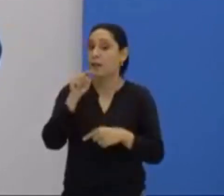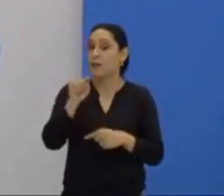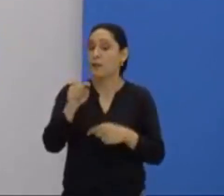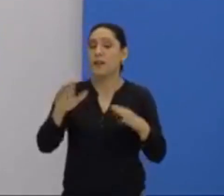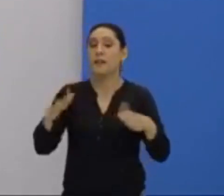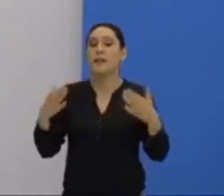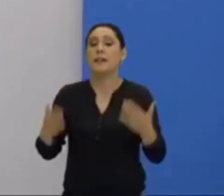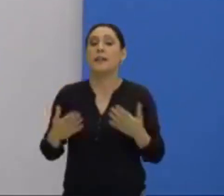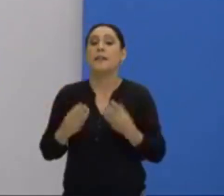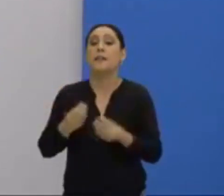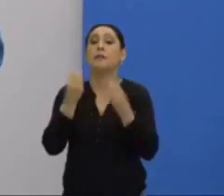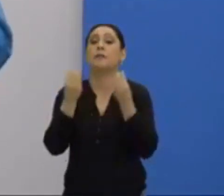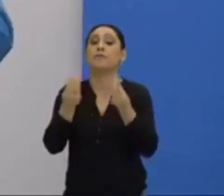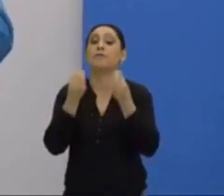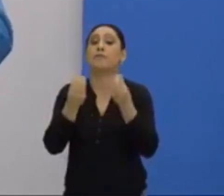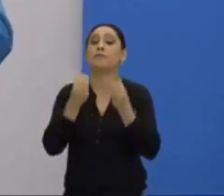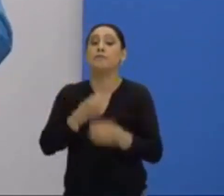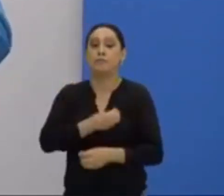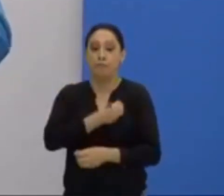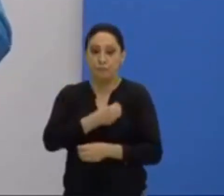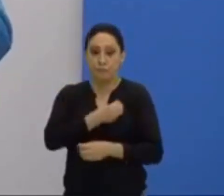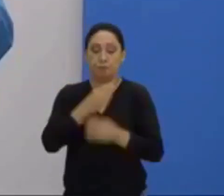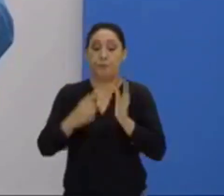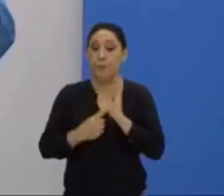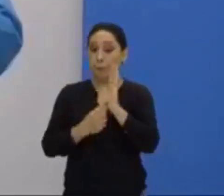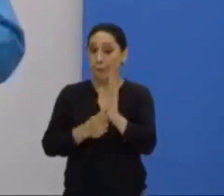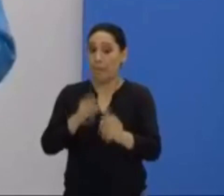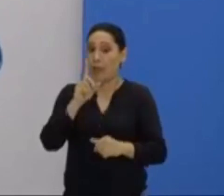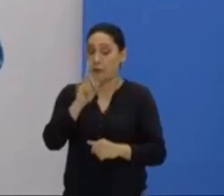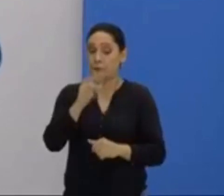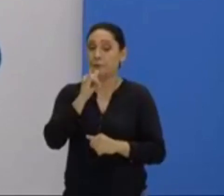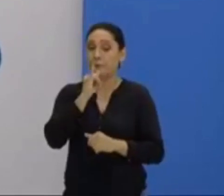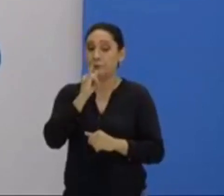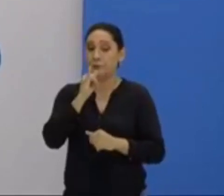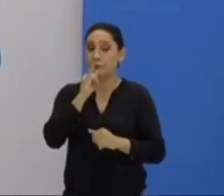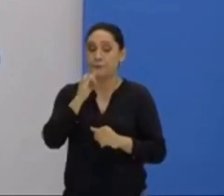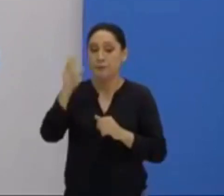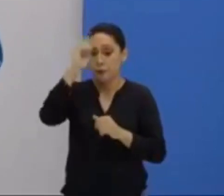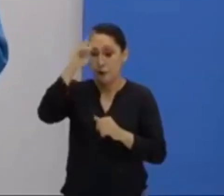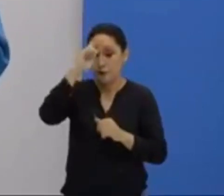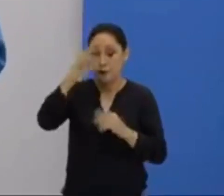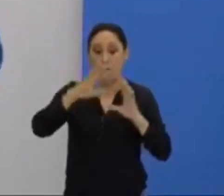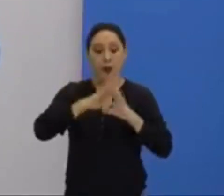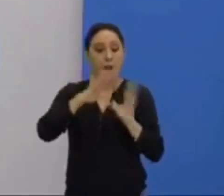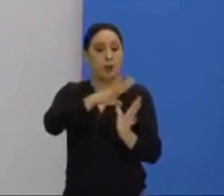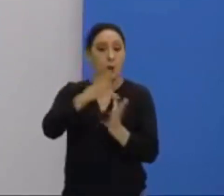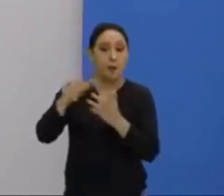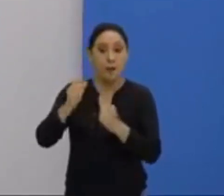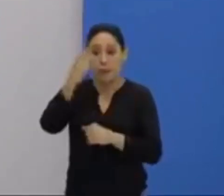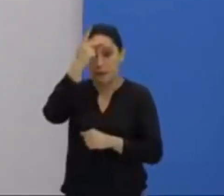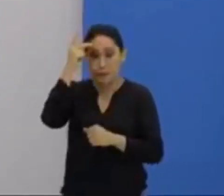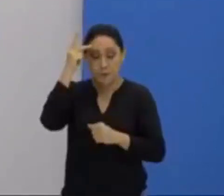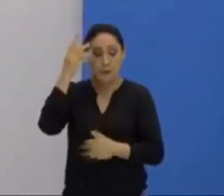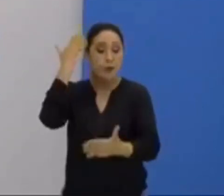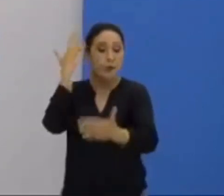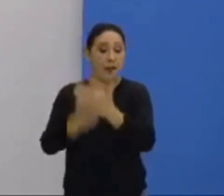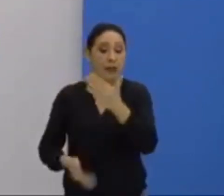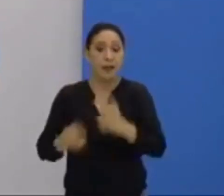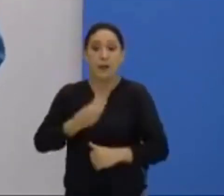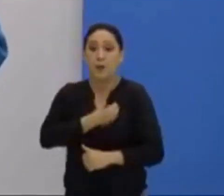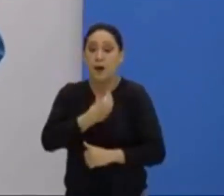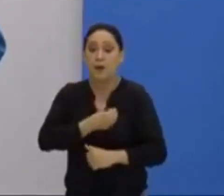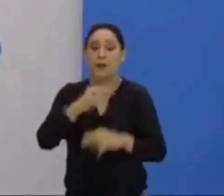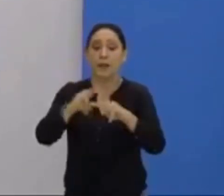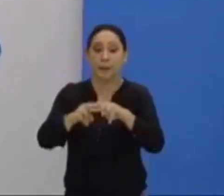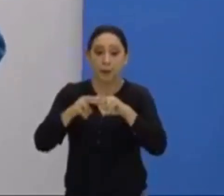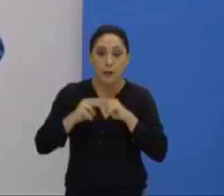a que ponto nós chegamos. Eu te mostrei um exemplo da história da humanidade em que pessoas perderam a sua vida em